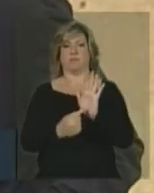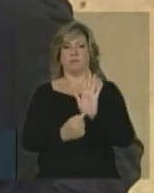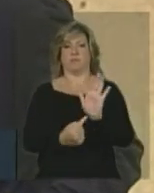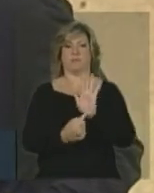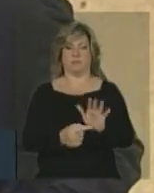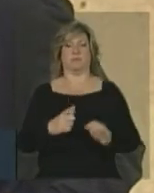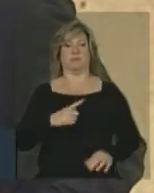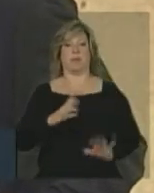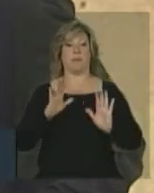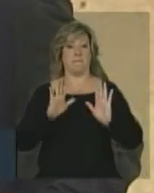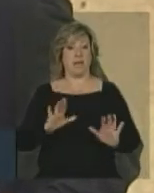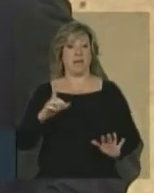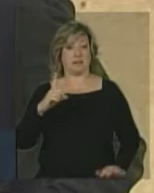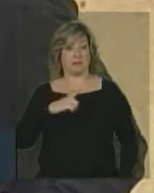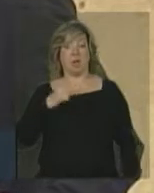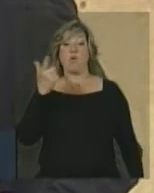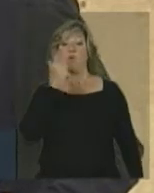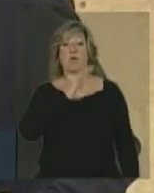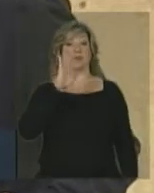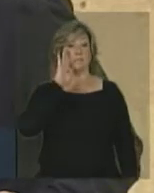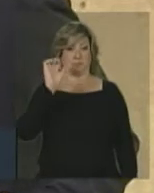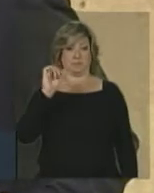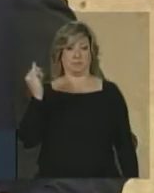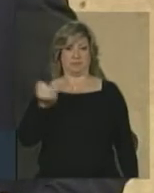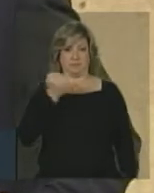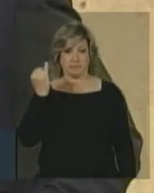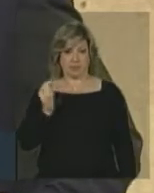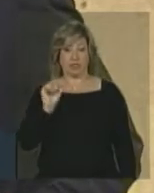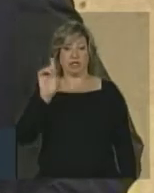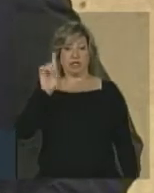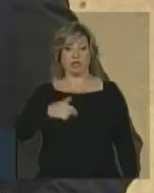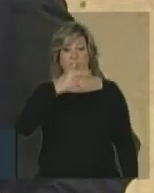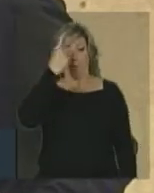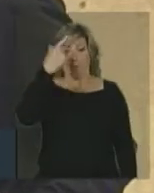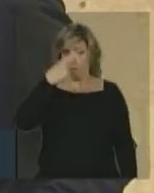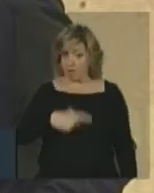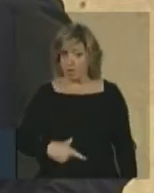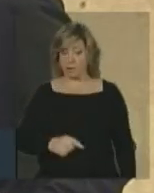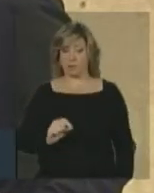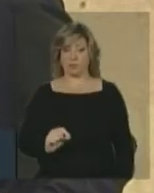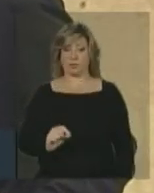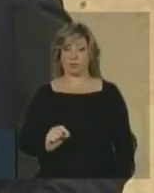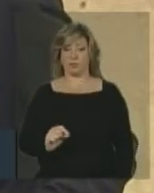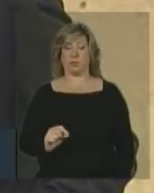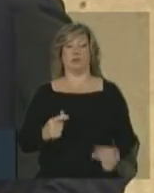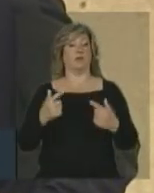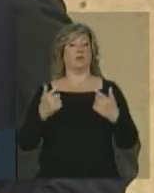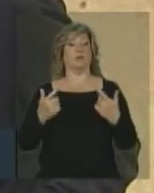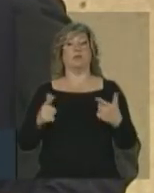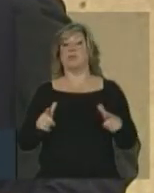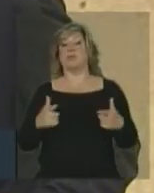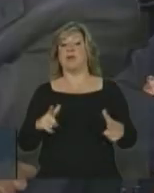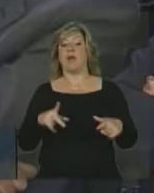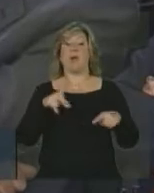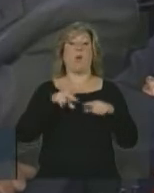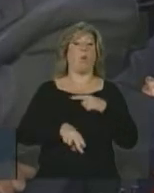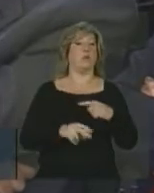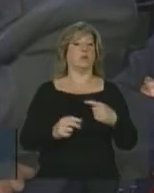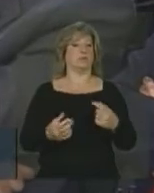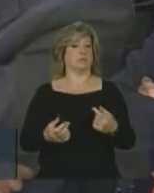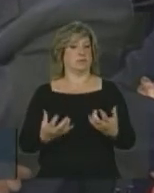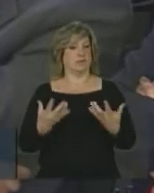fundamental. No que se trata especificamente de direitos humanos, senhoras e senhores, não há restrições que se admitam.